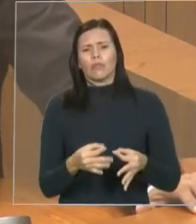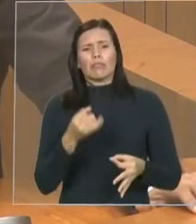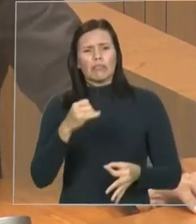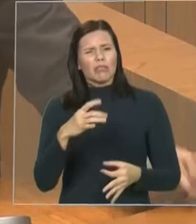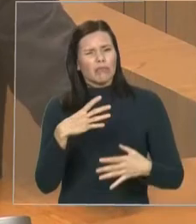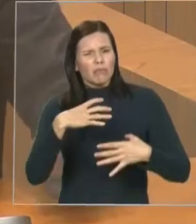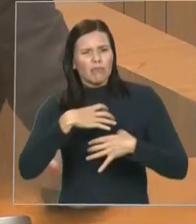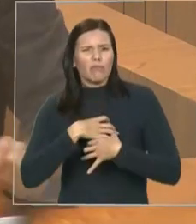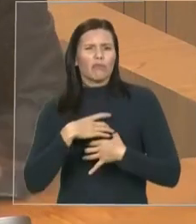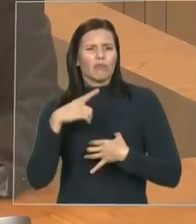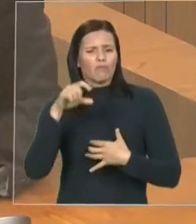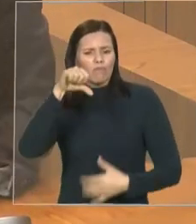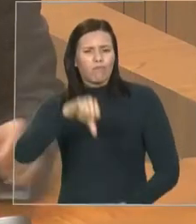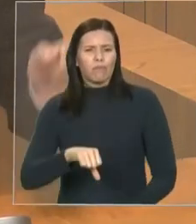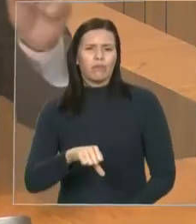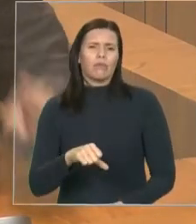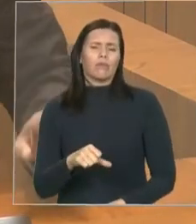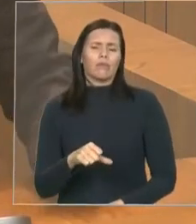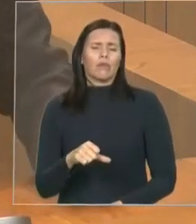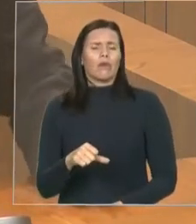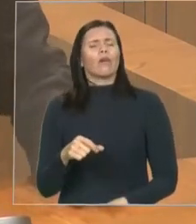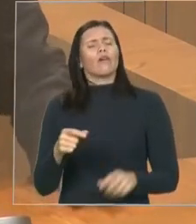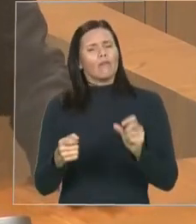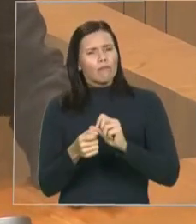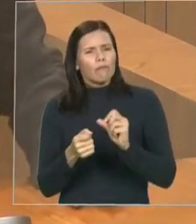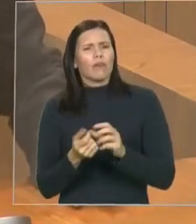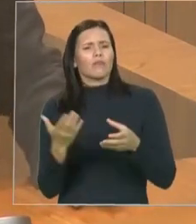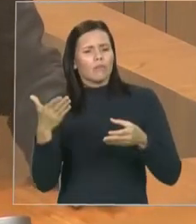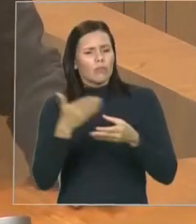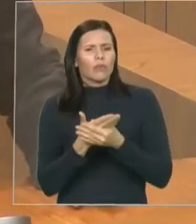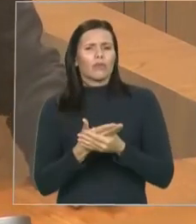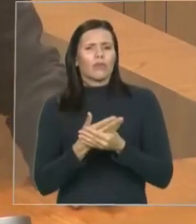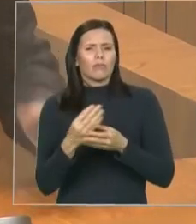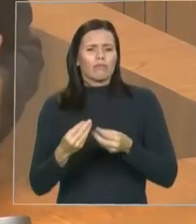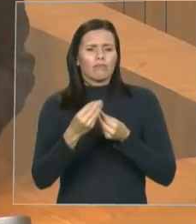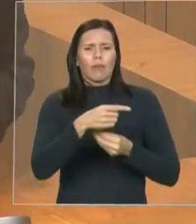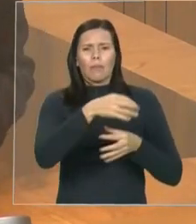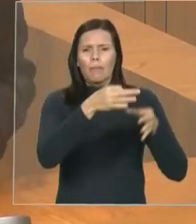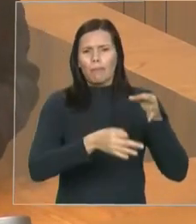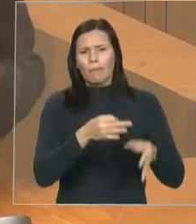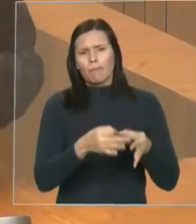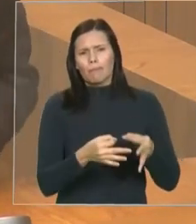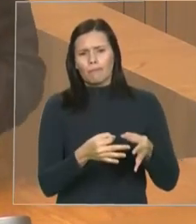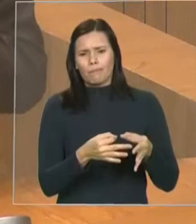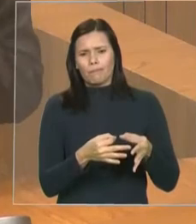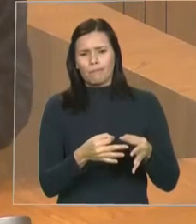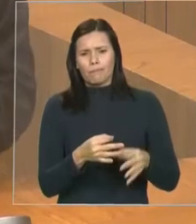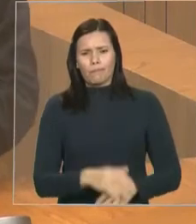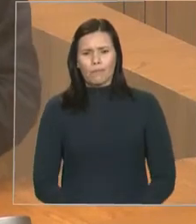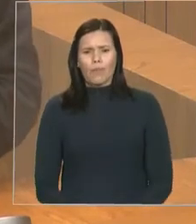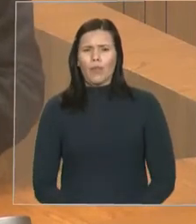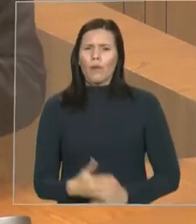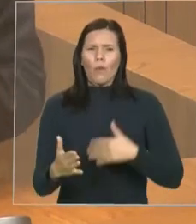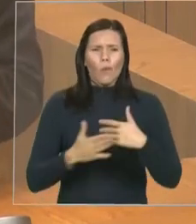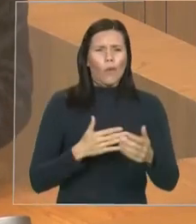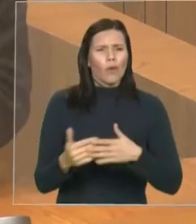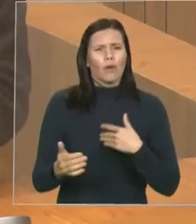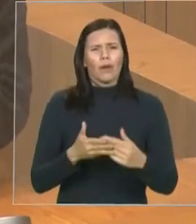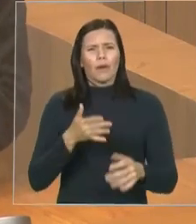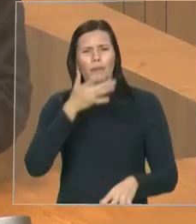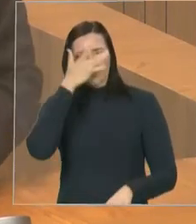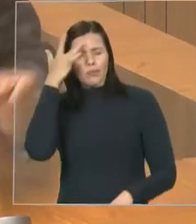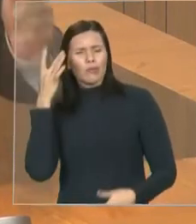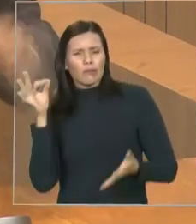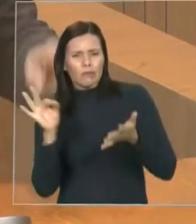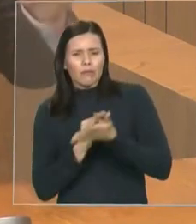Polícia Militar podem entrar na Justiça. Estou fazendo esse alerta. E, principalmente, que toda e qualquer mudança